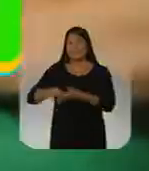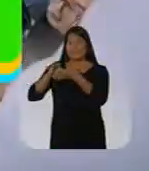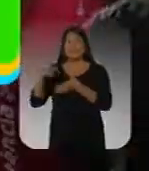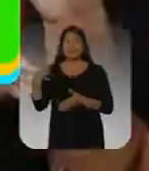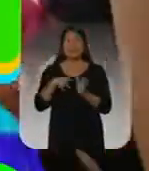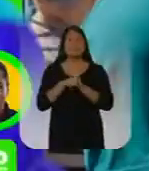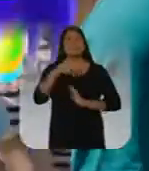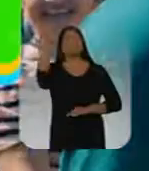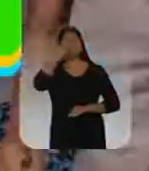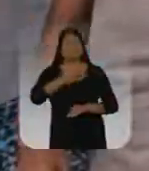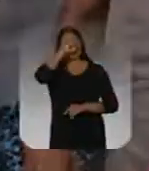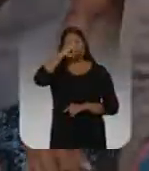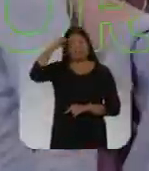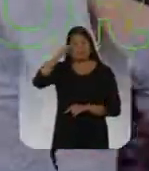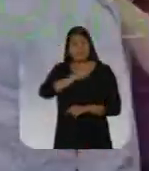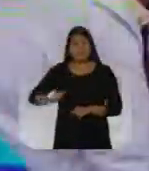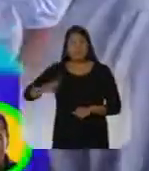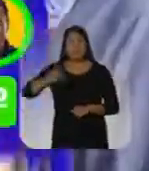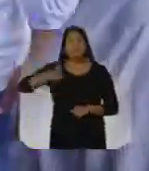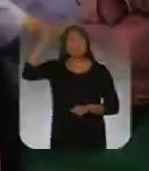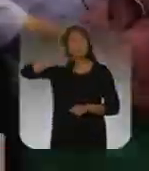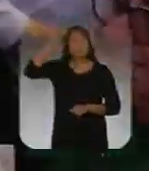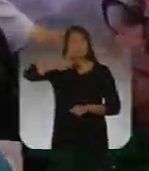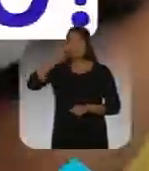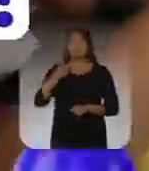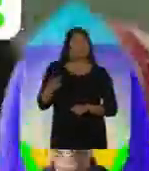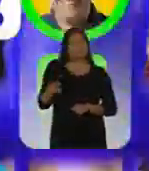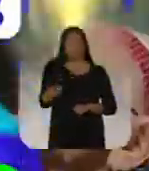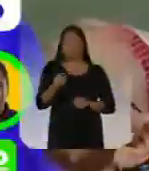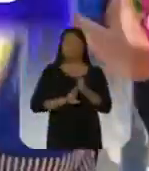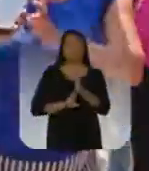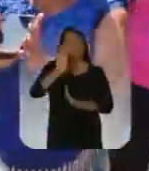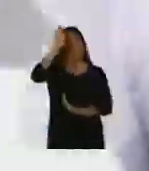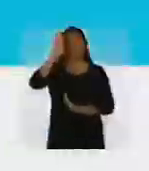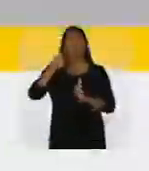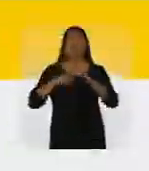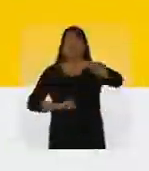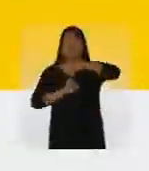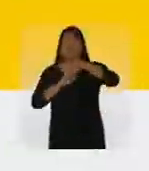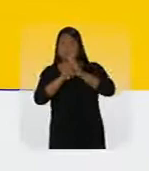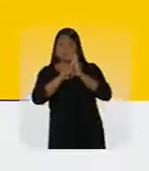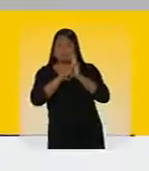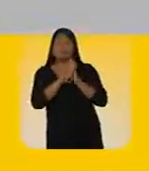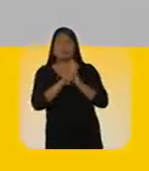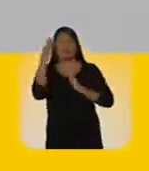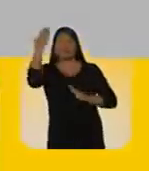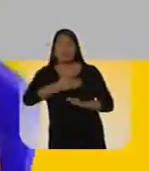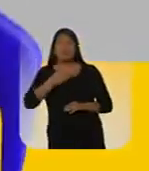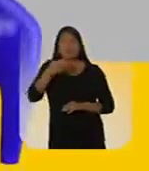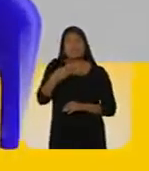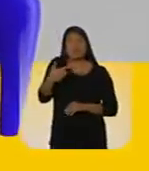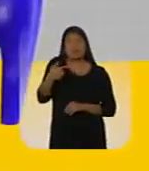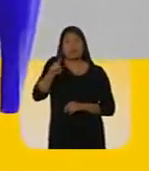Nova pesquisa confirma, Wilson governador é o primeiro disparado. O Instituto Pontual Pesquisa mostra que o Wilson